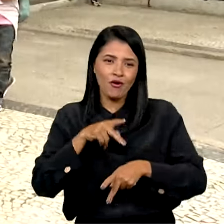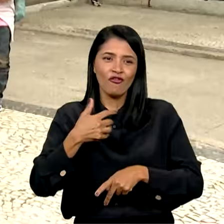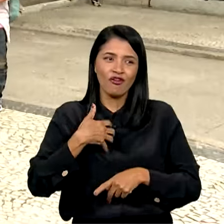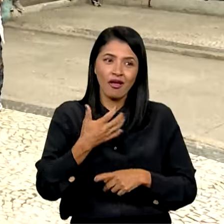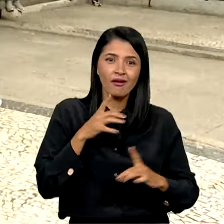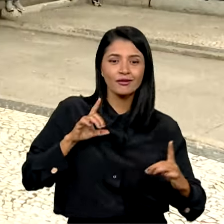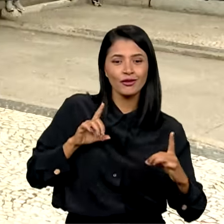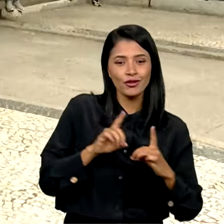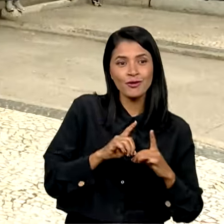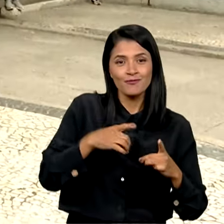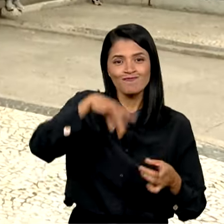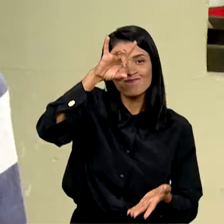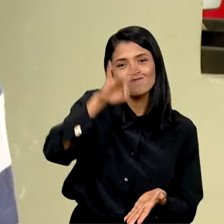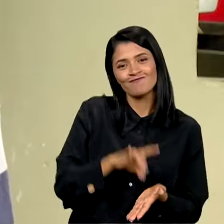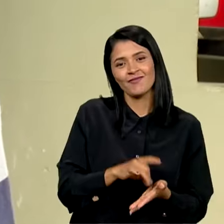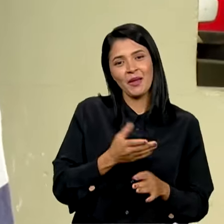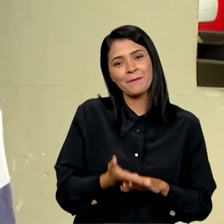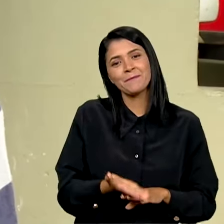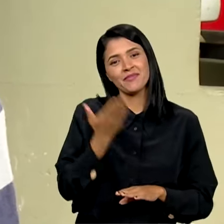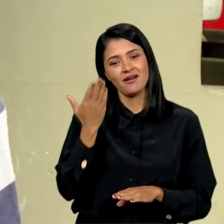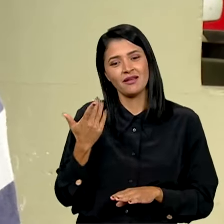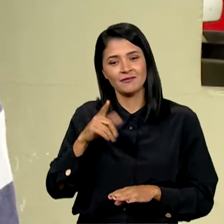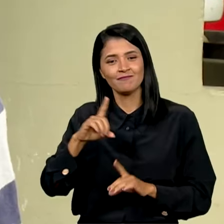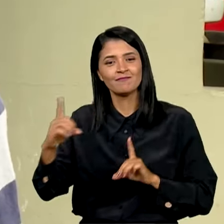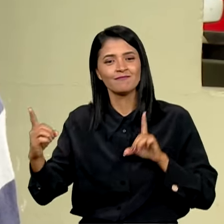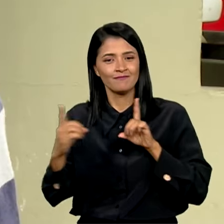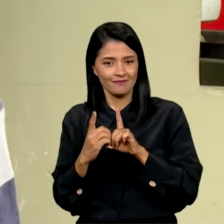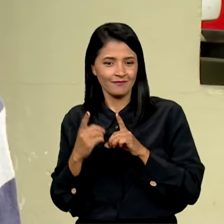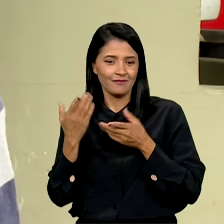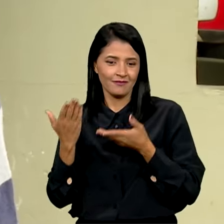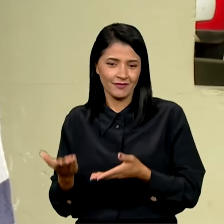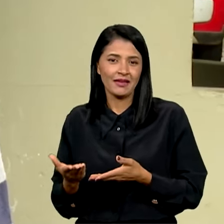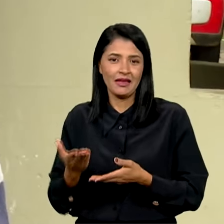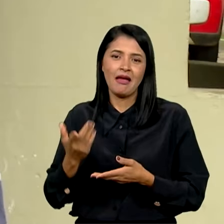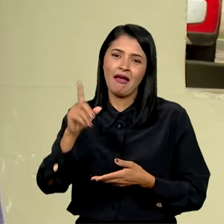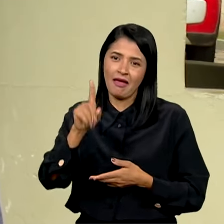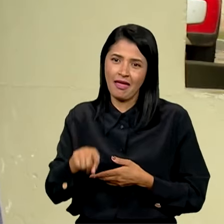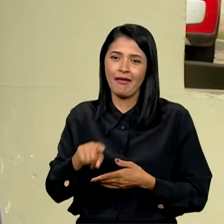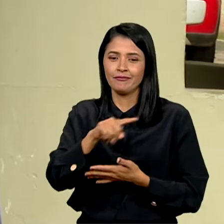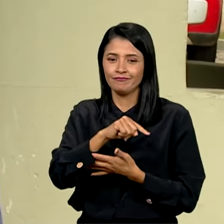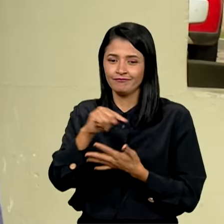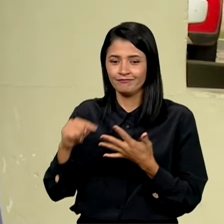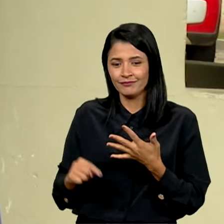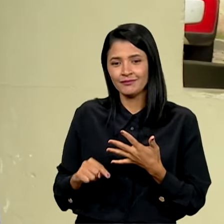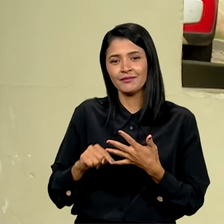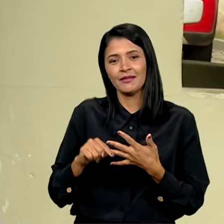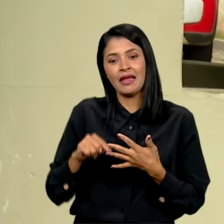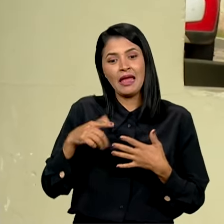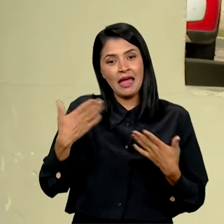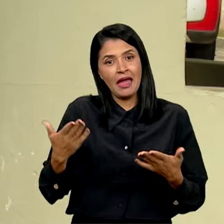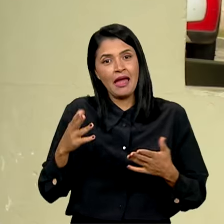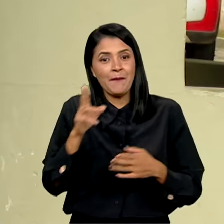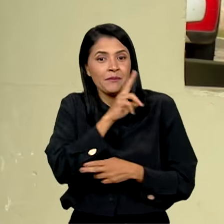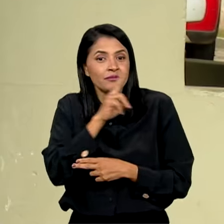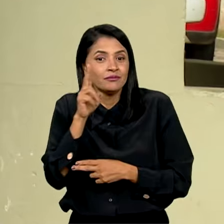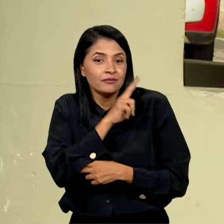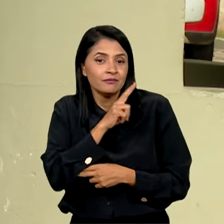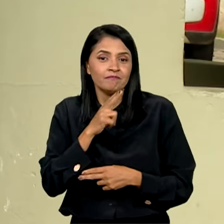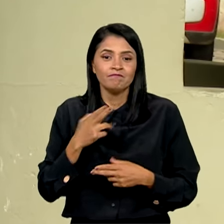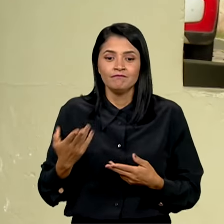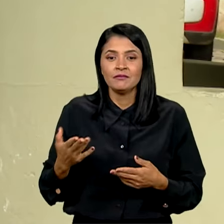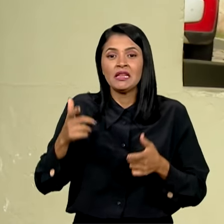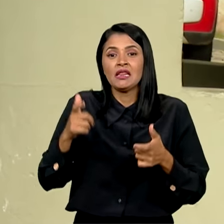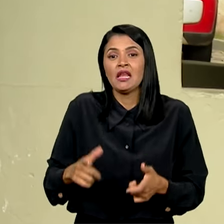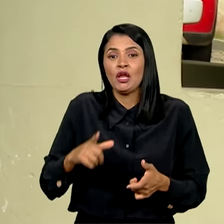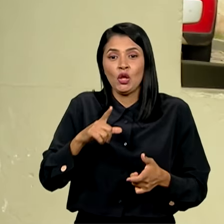atendimento mais eficiente. Os atendimentos são as principais coisas, as emergências, tem